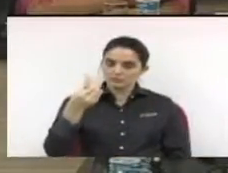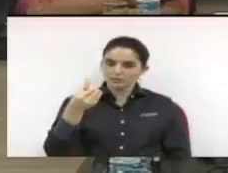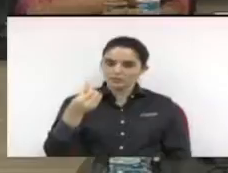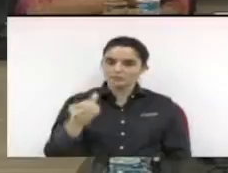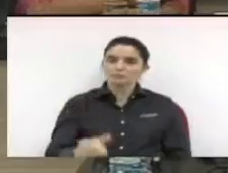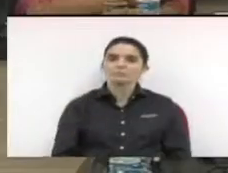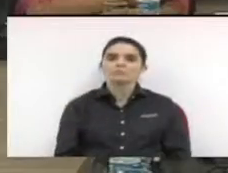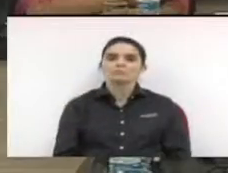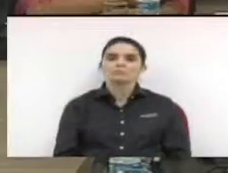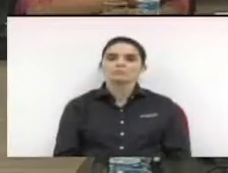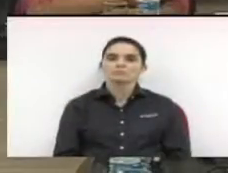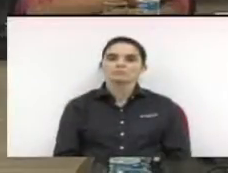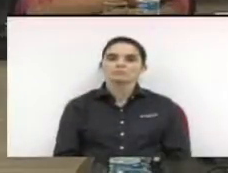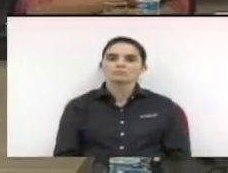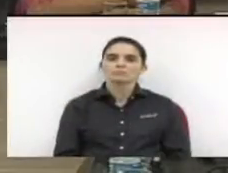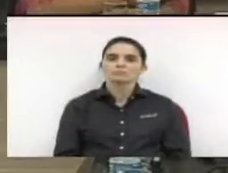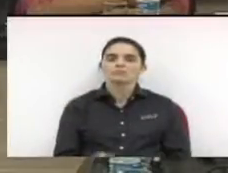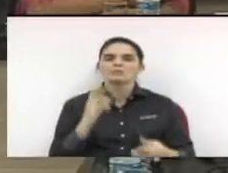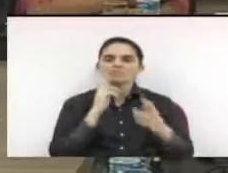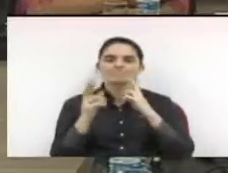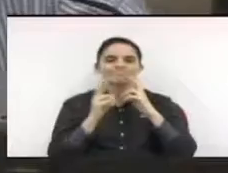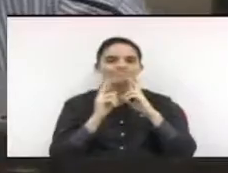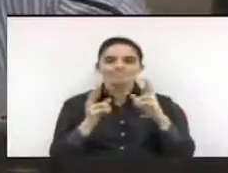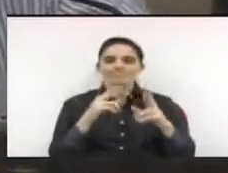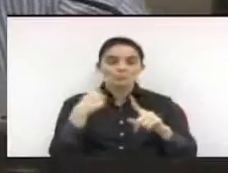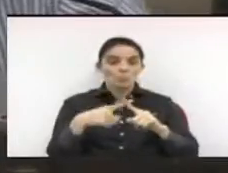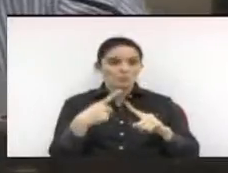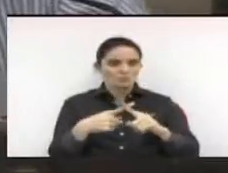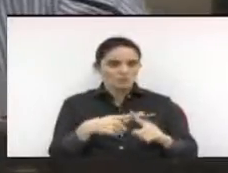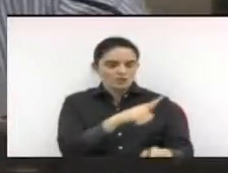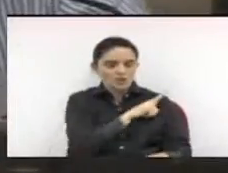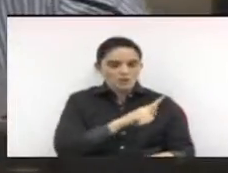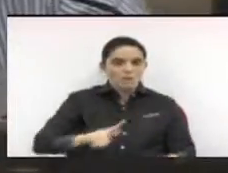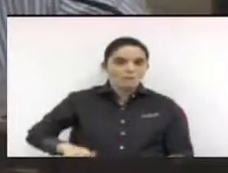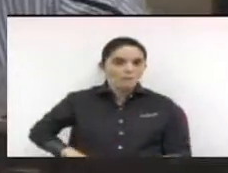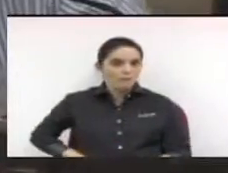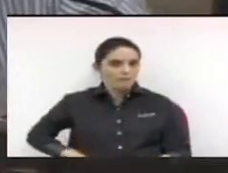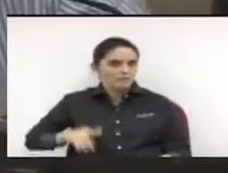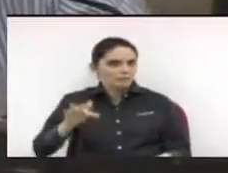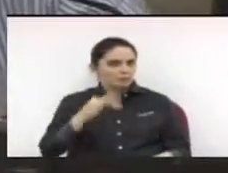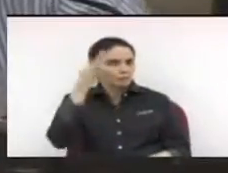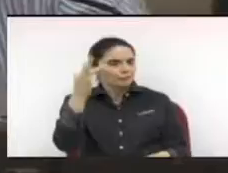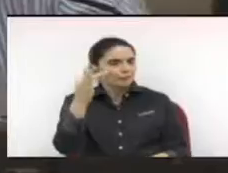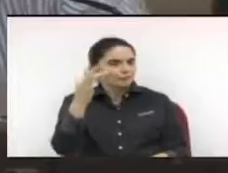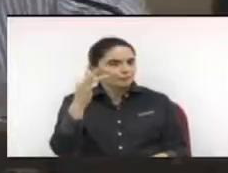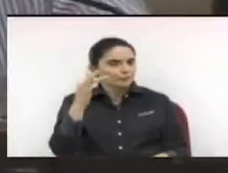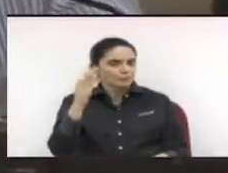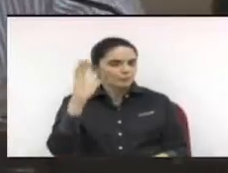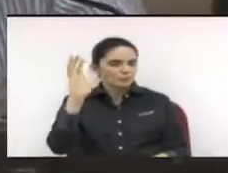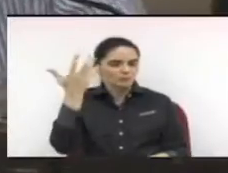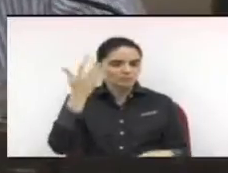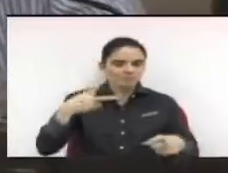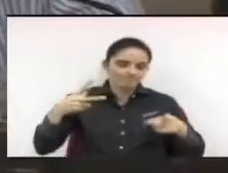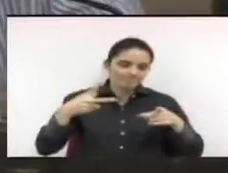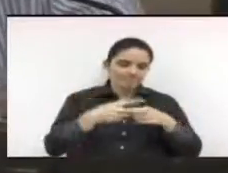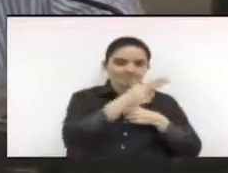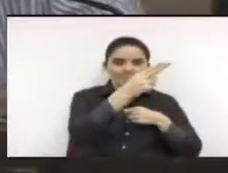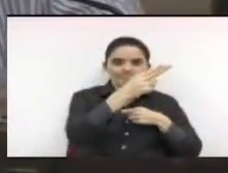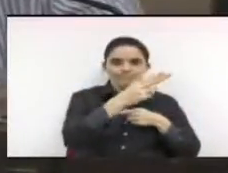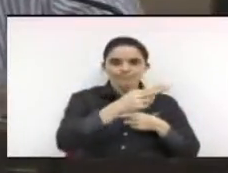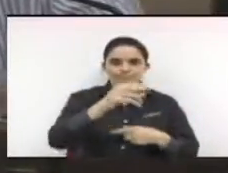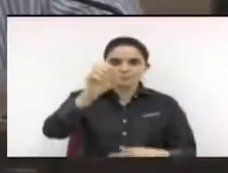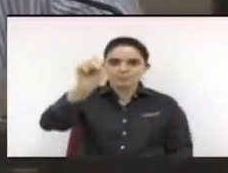protesto por possíveis cortes que o governo federal poderá efetuar no Sistema S, Senai,